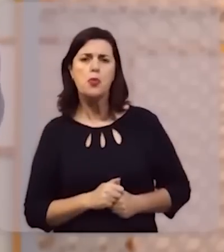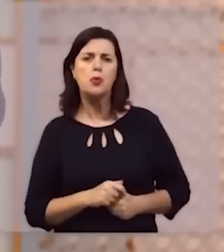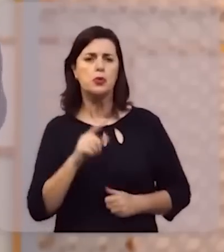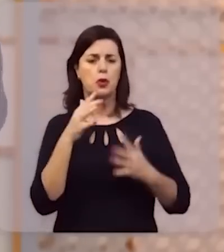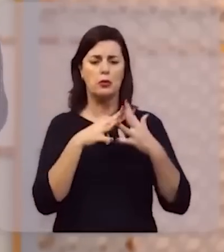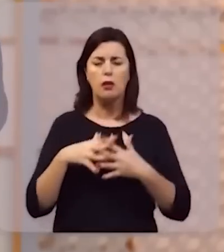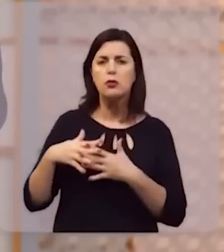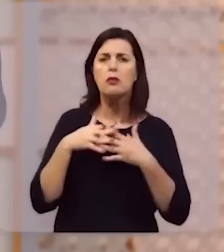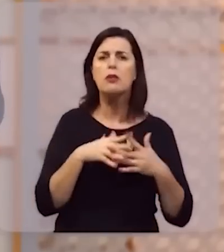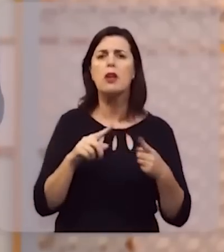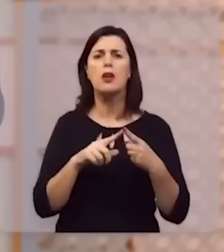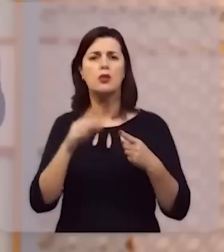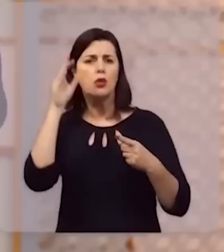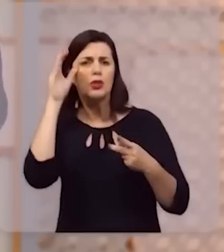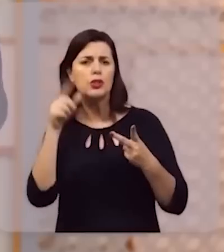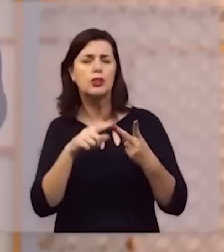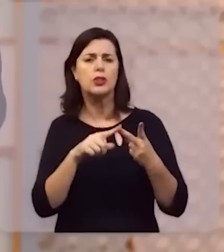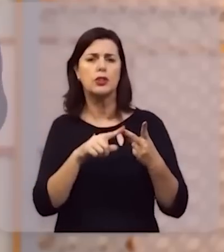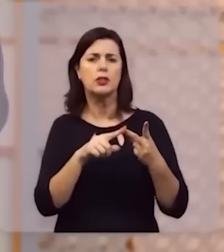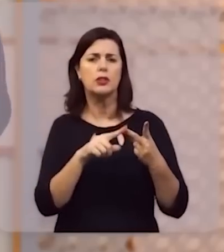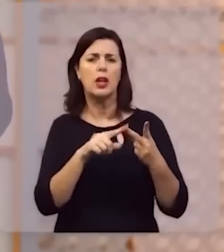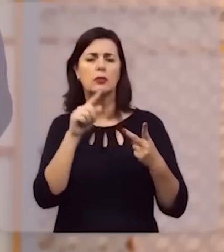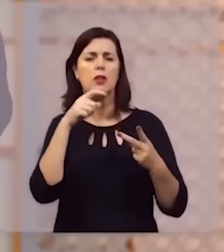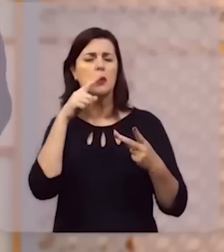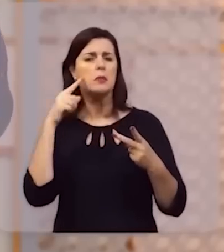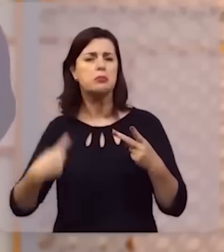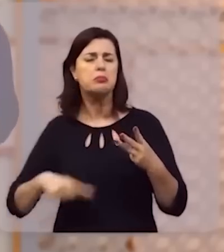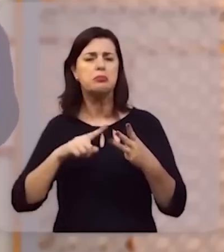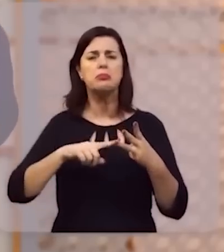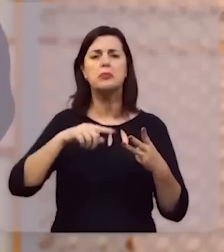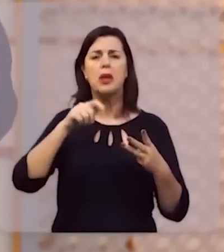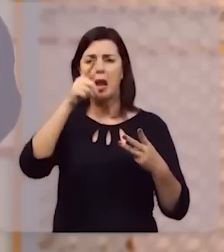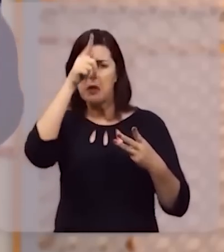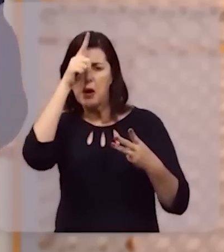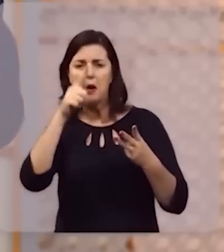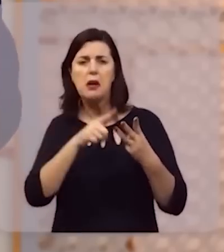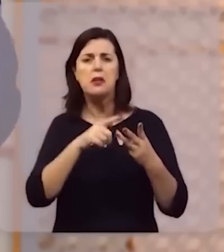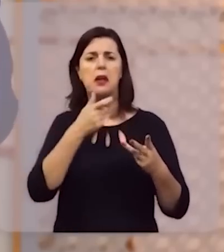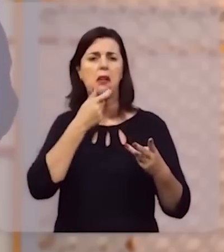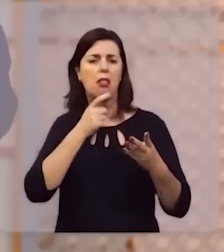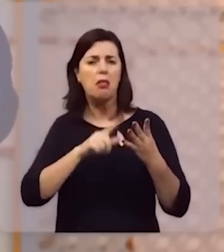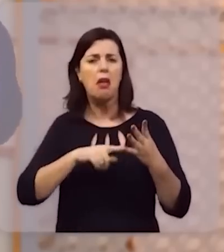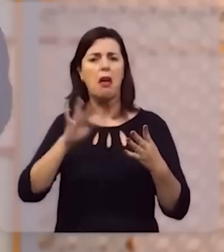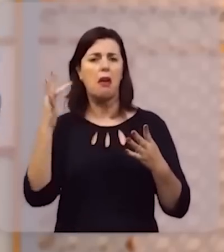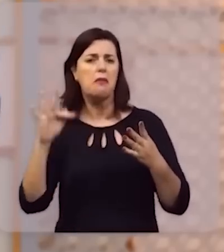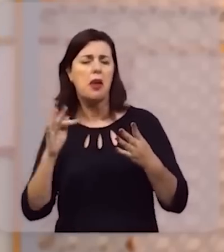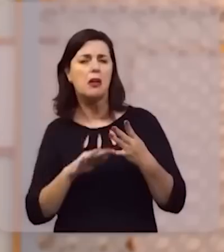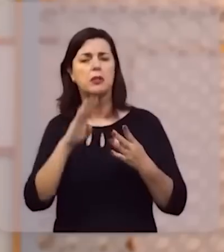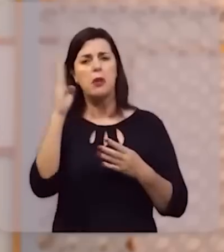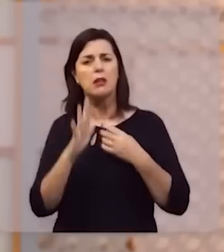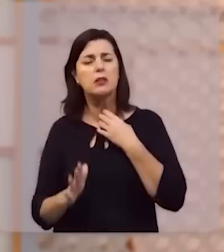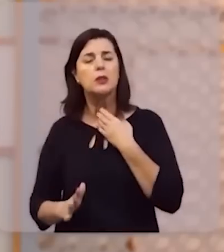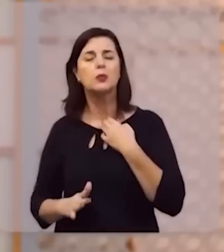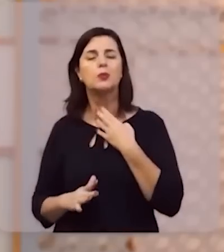Estados Unidos, China, Japão, Alemanha, Inglaterra, França, Brasil.